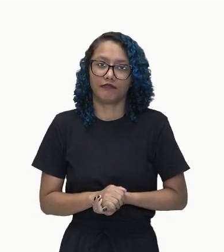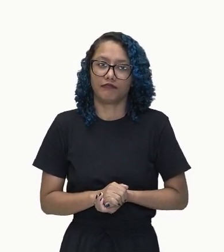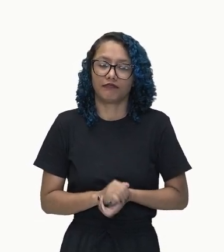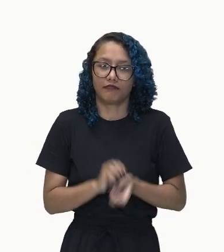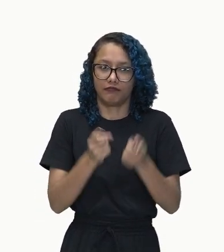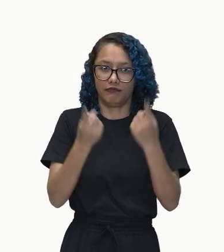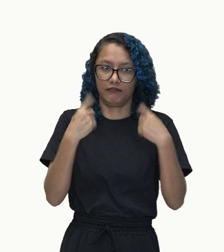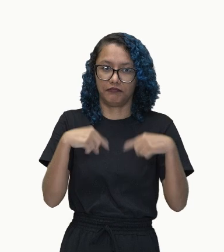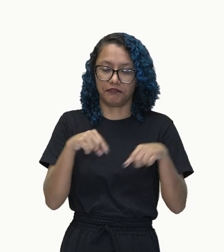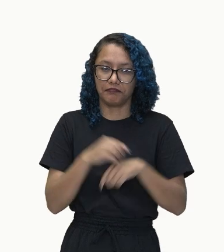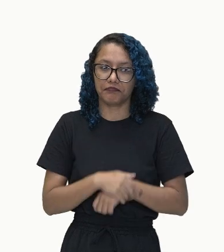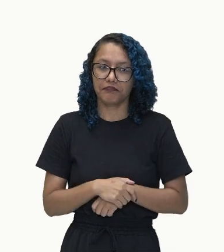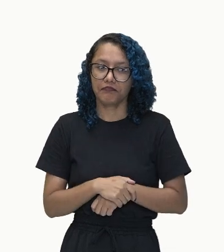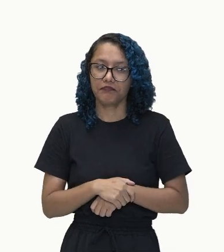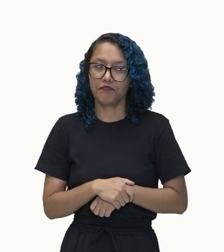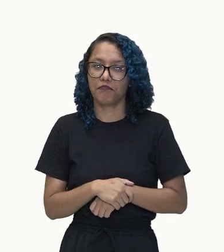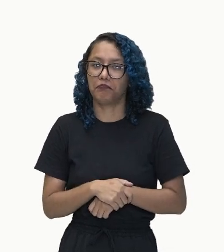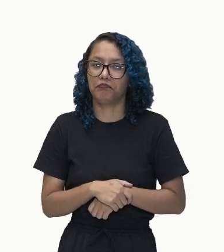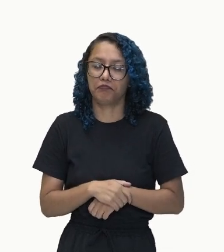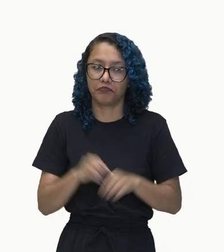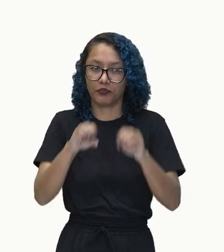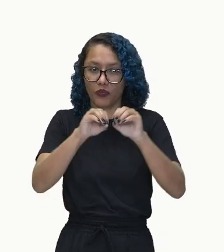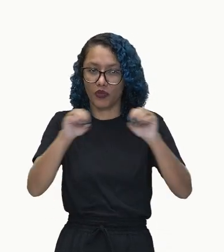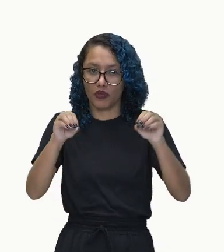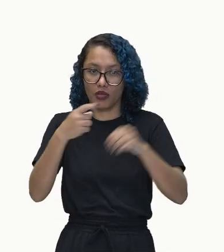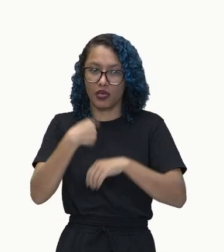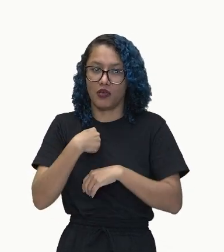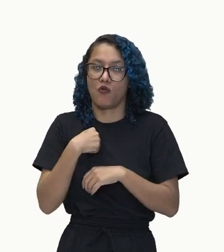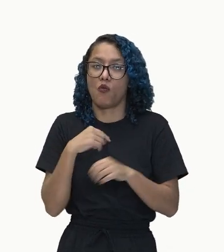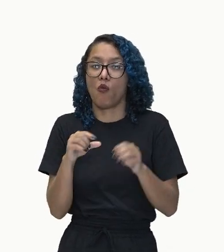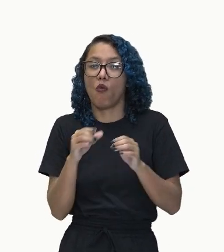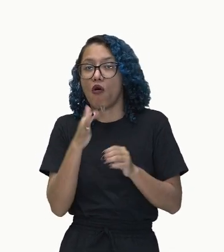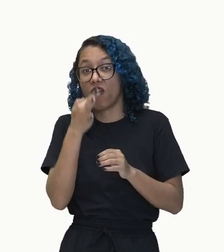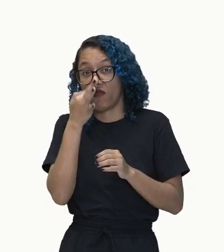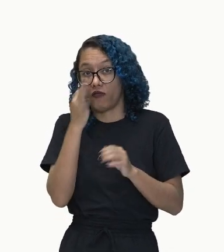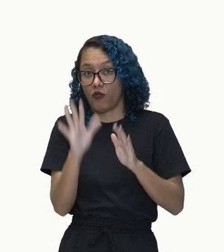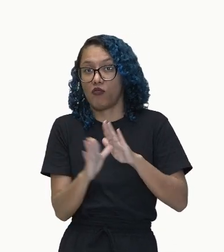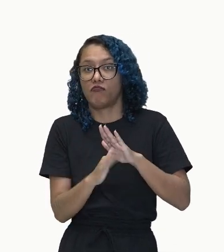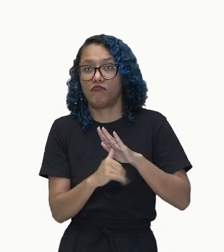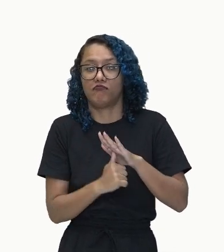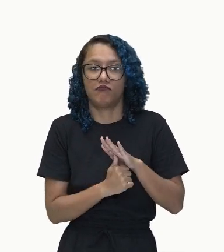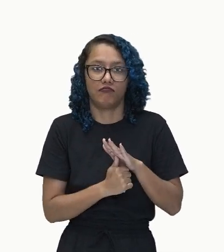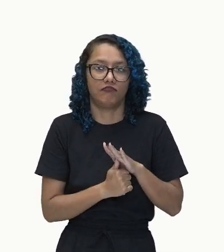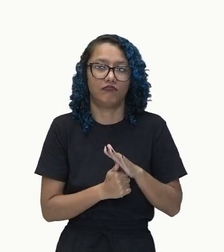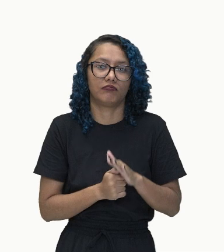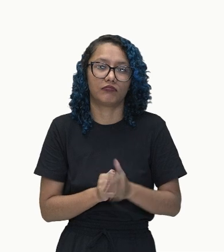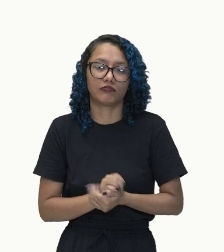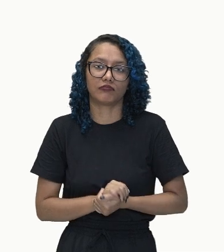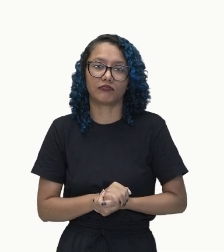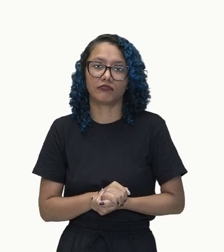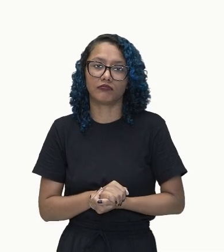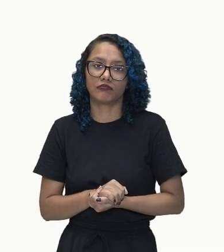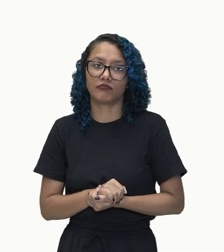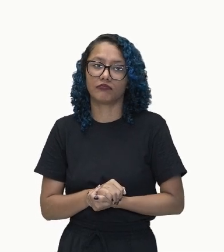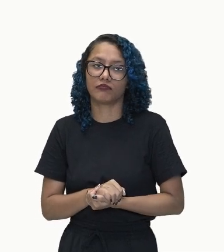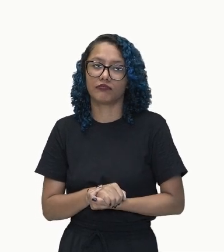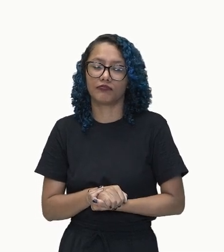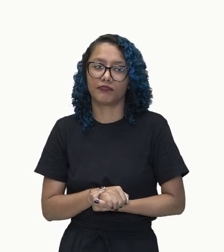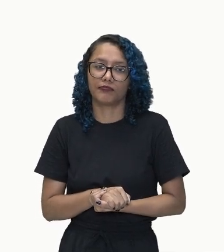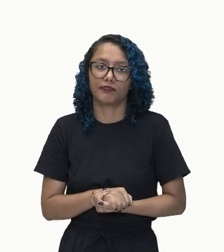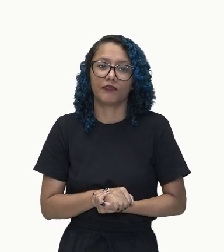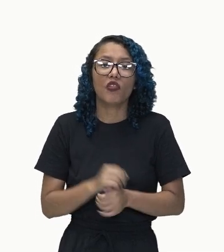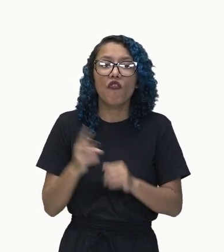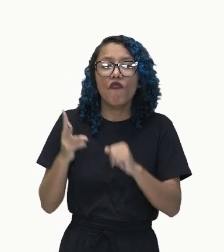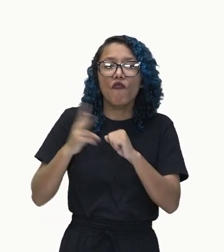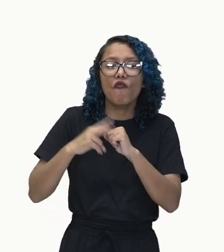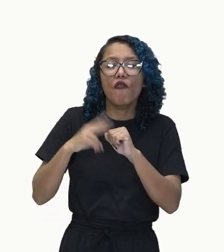Eu furtei a flor. Eu furtei a flor. Eu furtei a flor. Vamos atrás do verbo? Qual